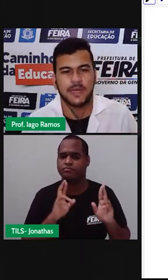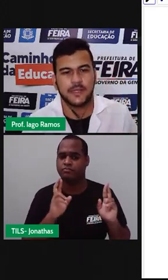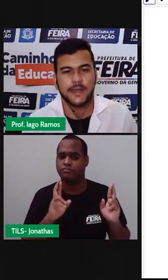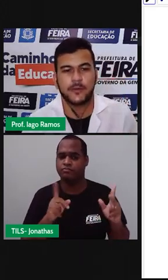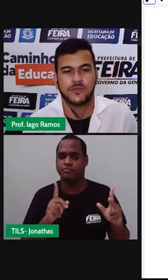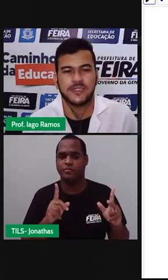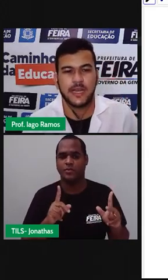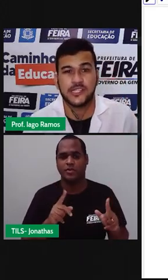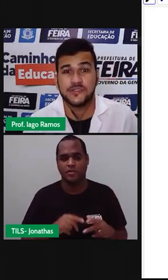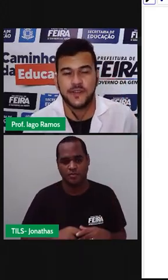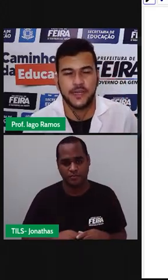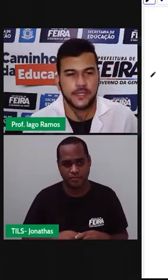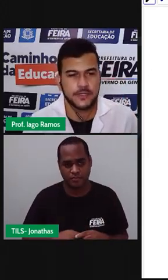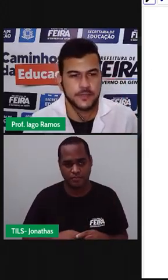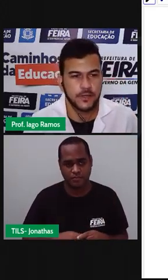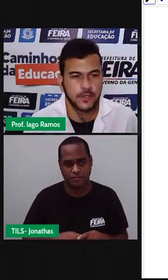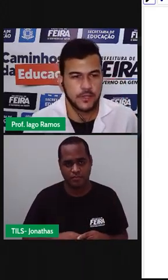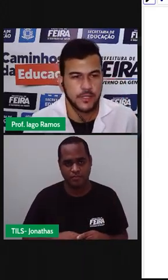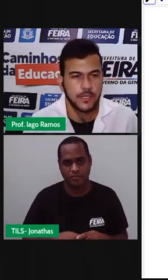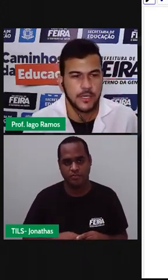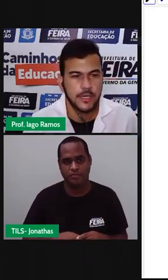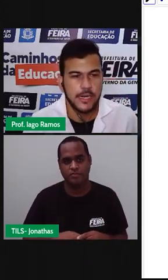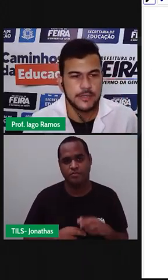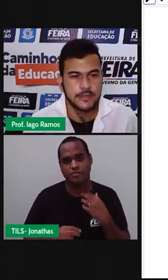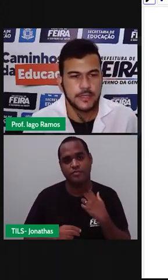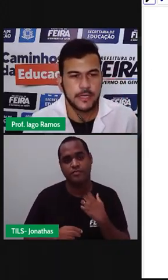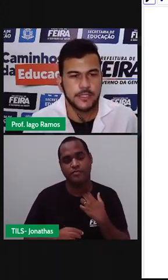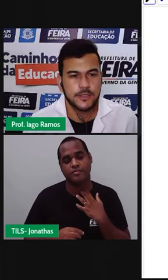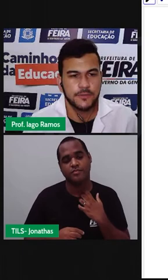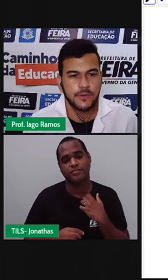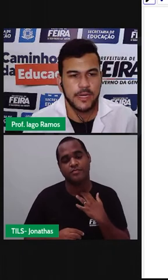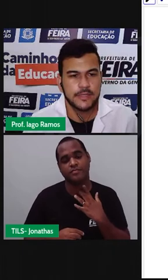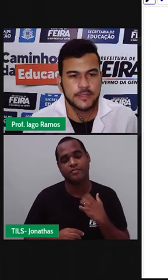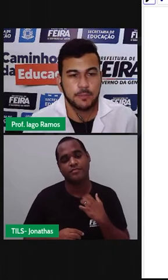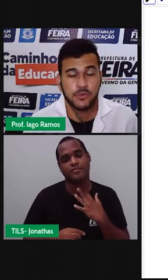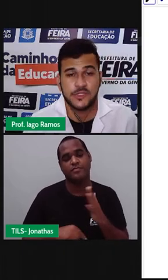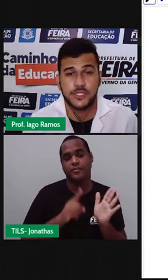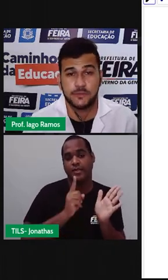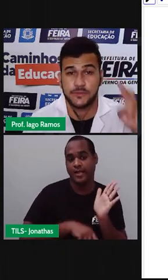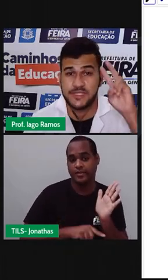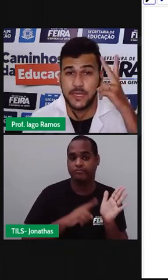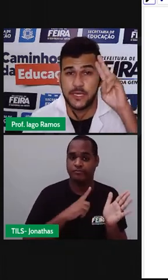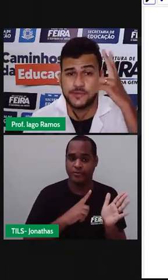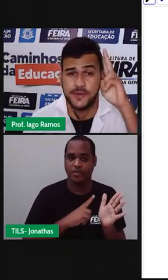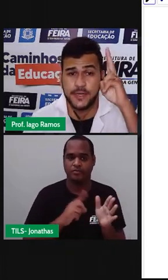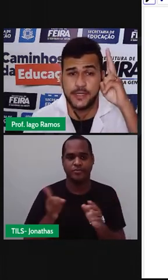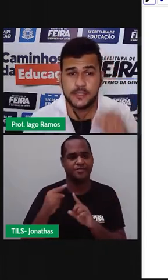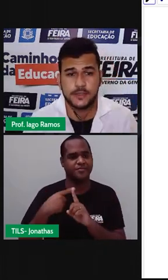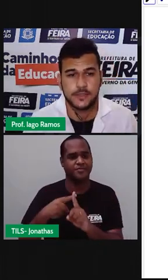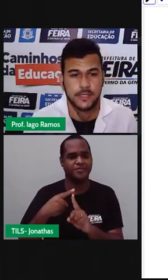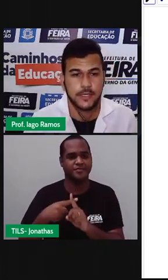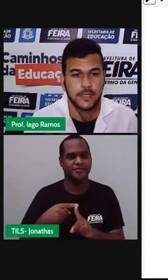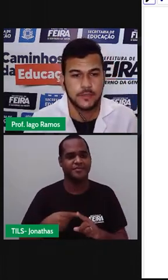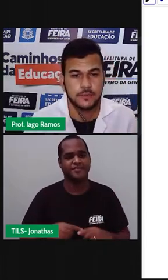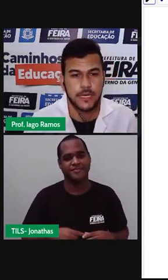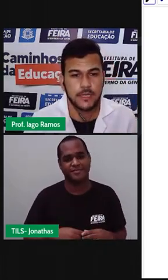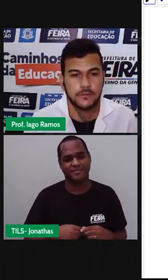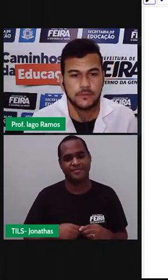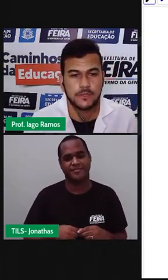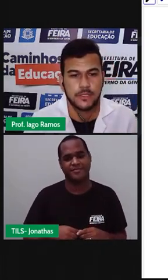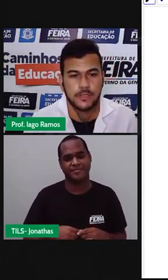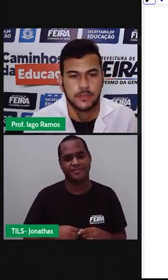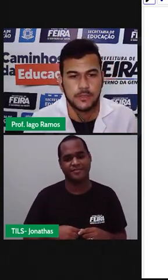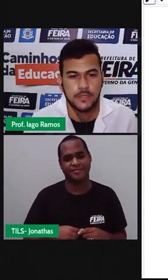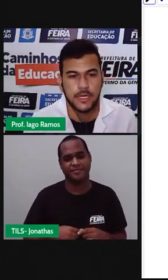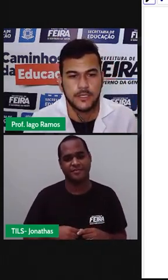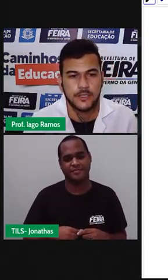é que tem mais aqui com sinais diferentes? Ó, esse está negativo, esse está positivo. Sinais diferentes, resultado